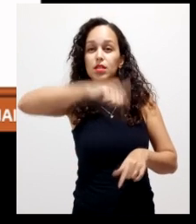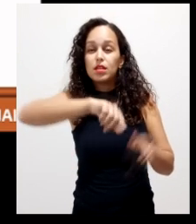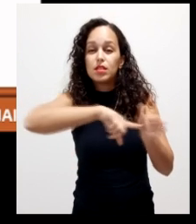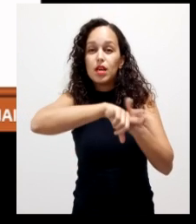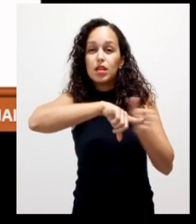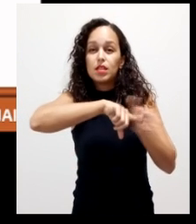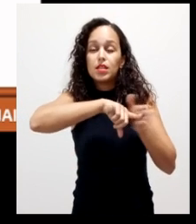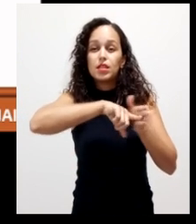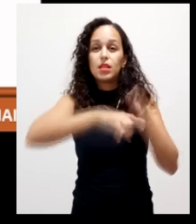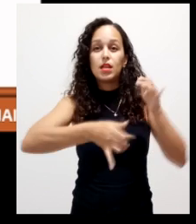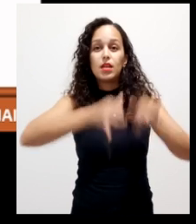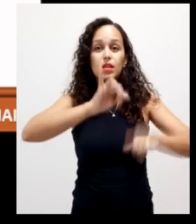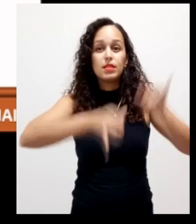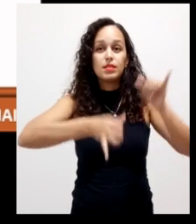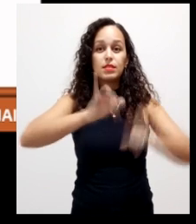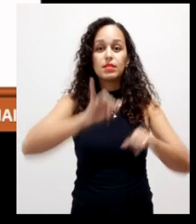também